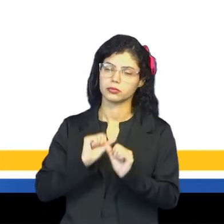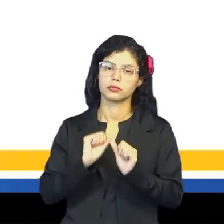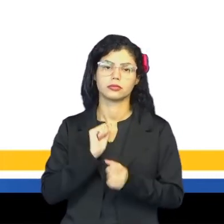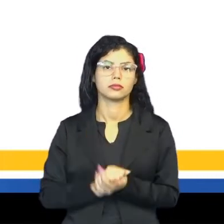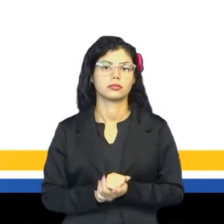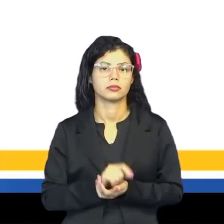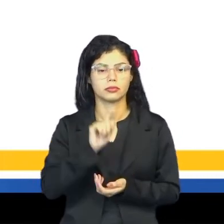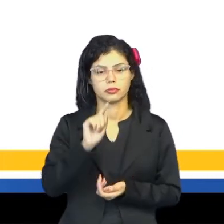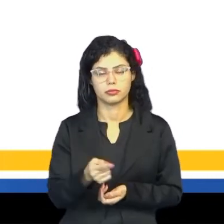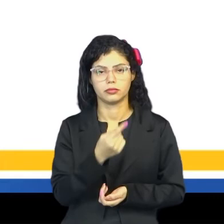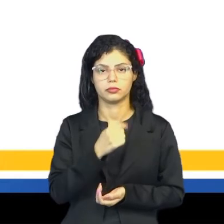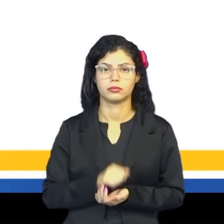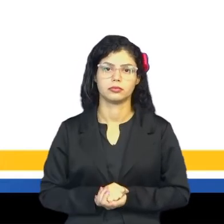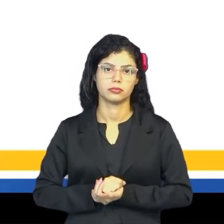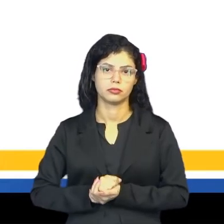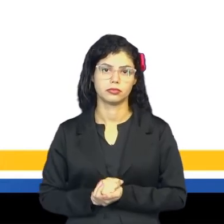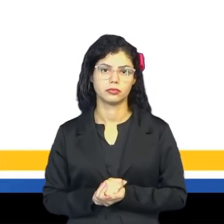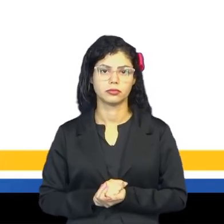com vírgula.